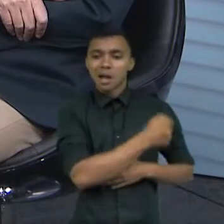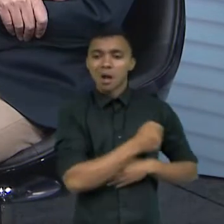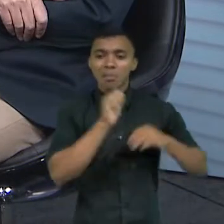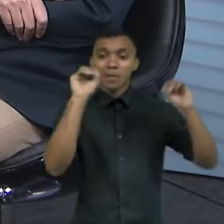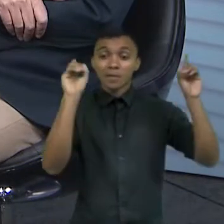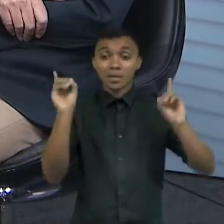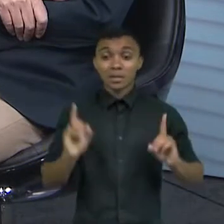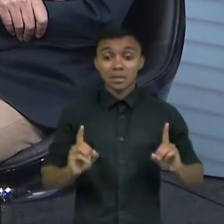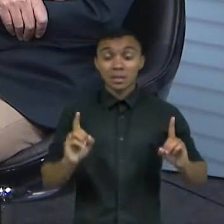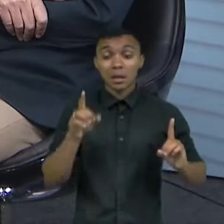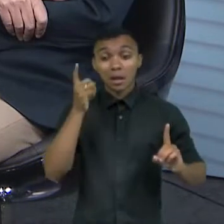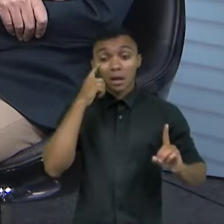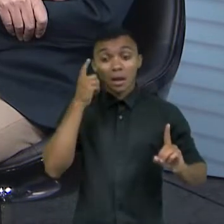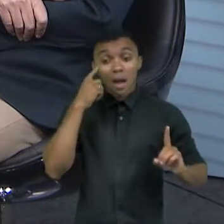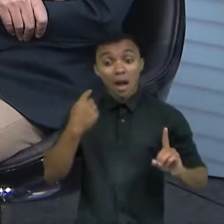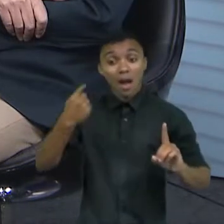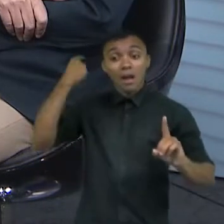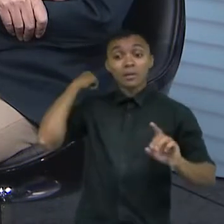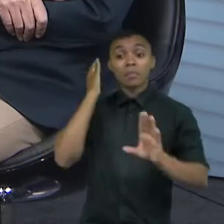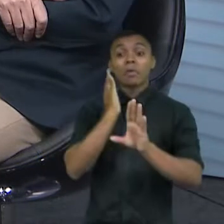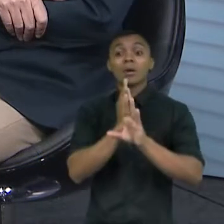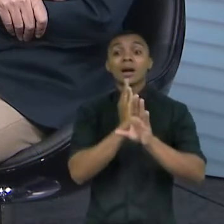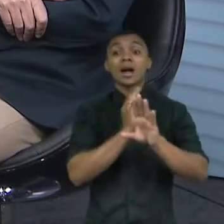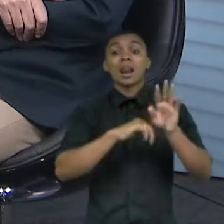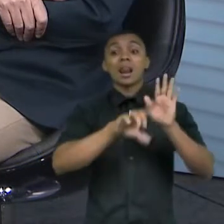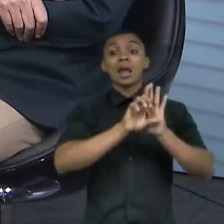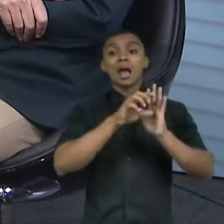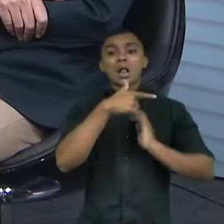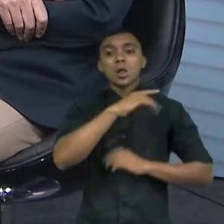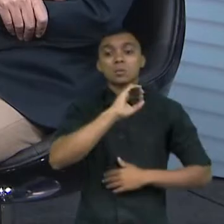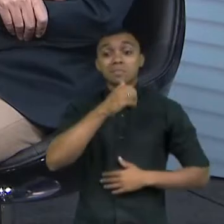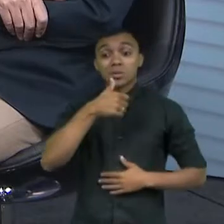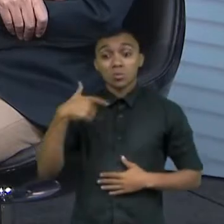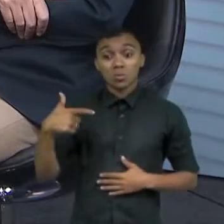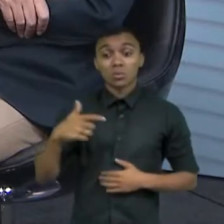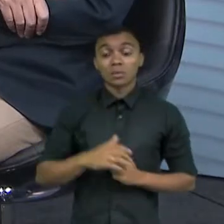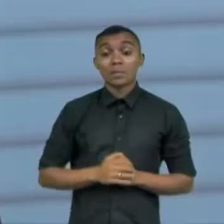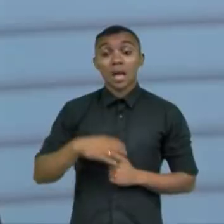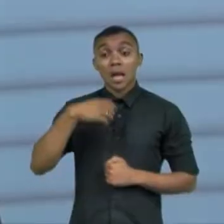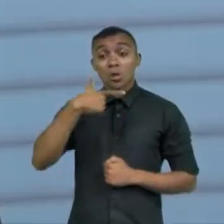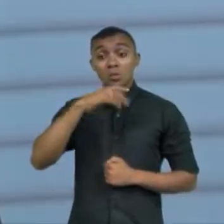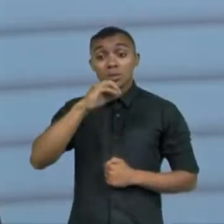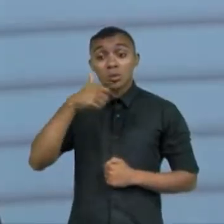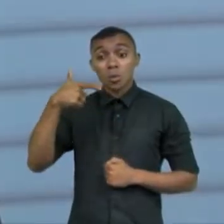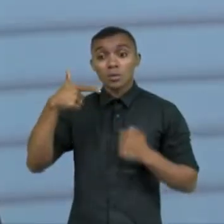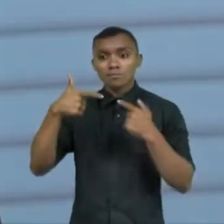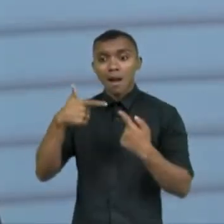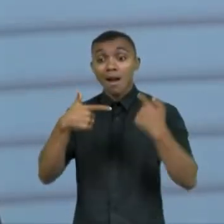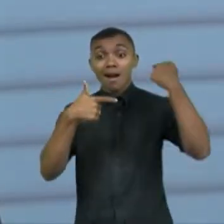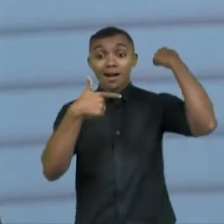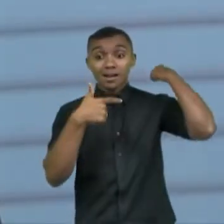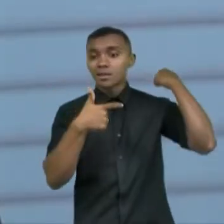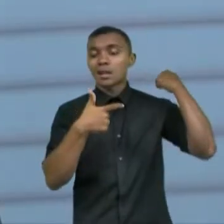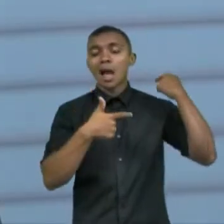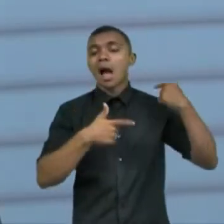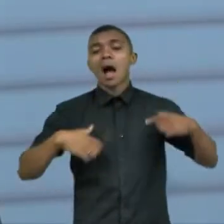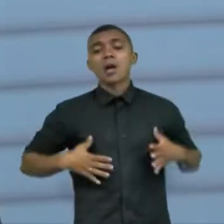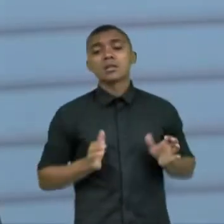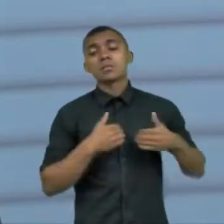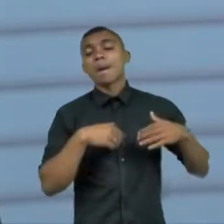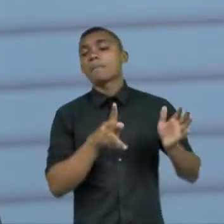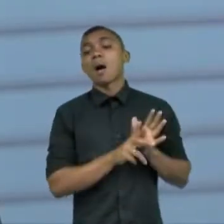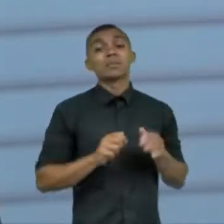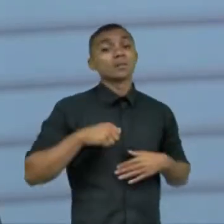só depois da lei berenice piano em 2012 quer dizer até 2012 o autismo não era considerado uma deficiência no Brasil